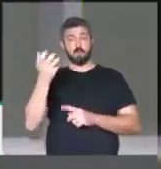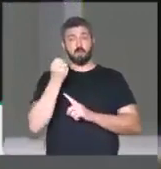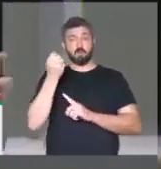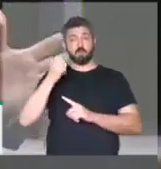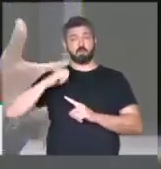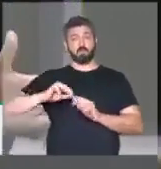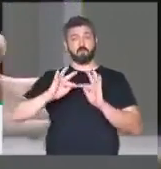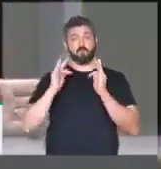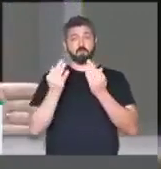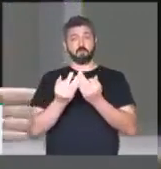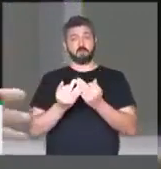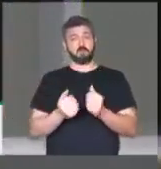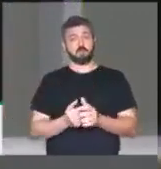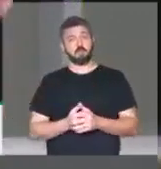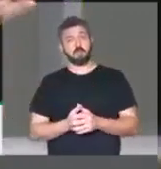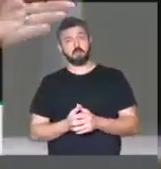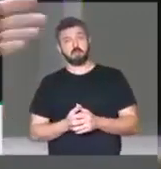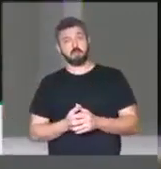Bolsa Família.